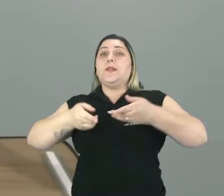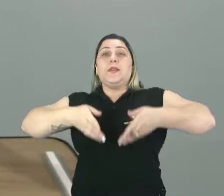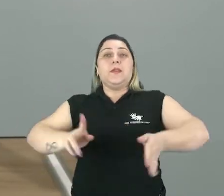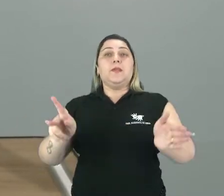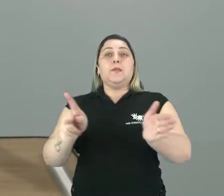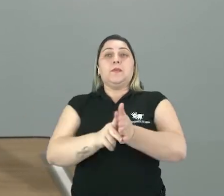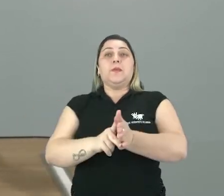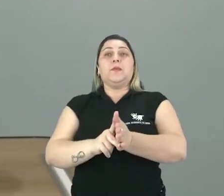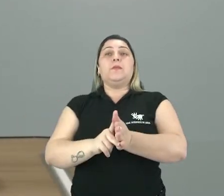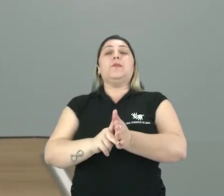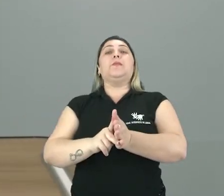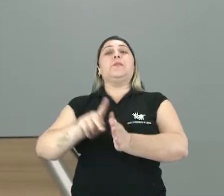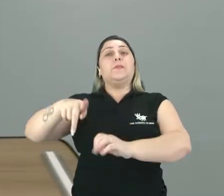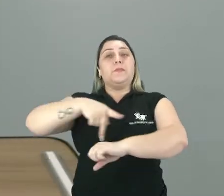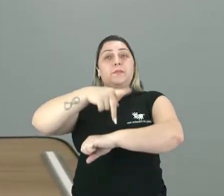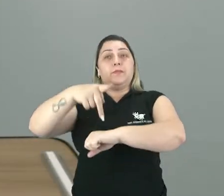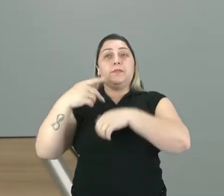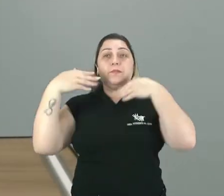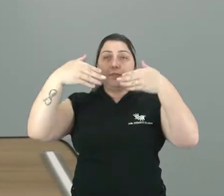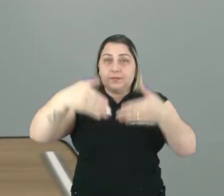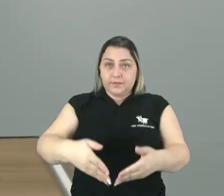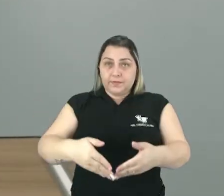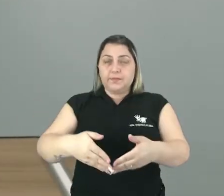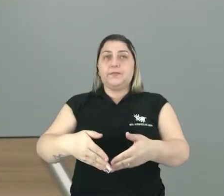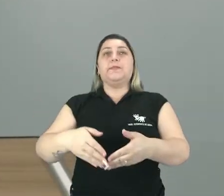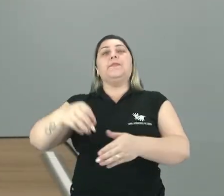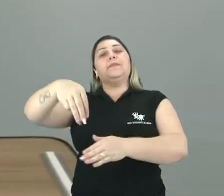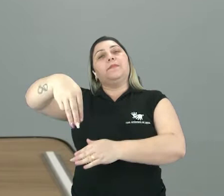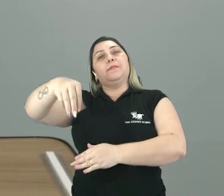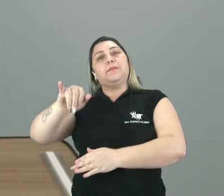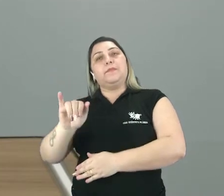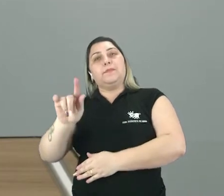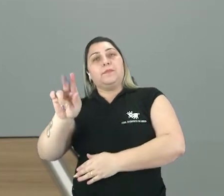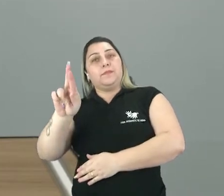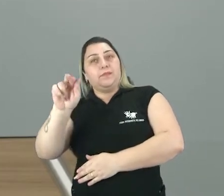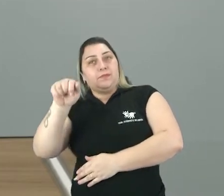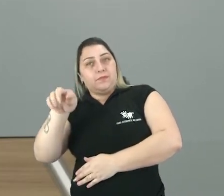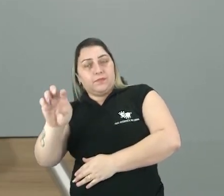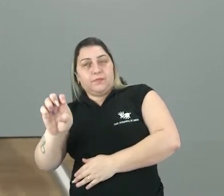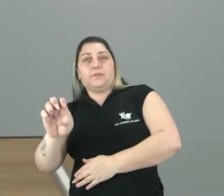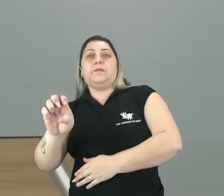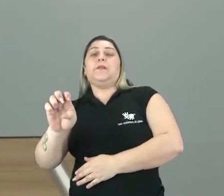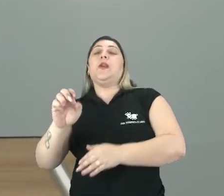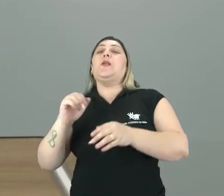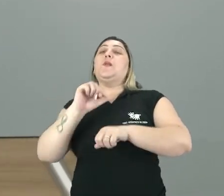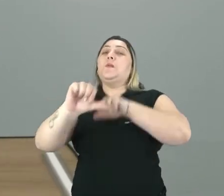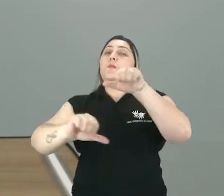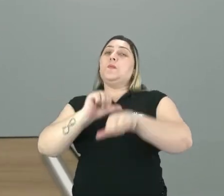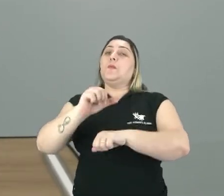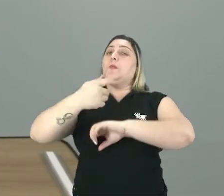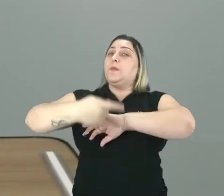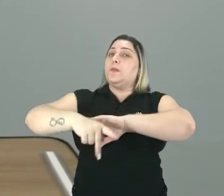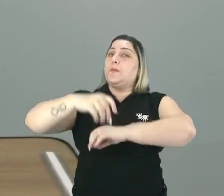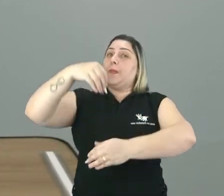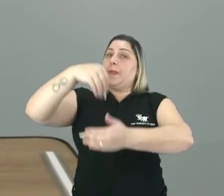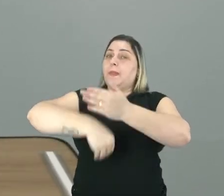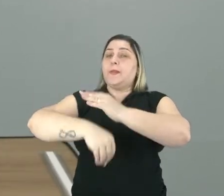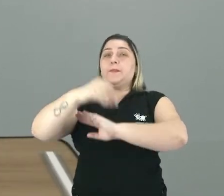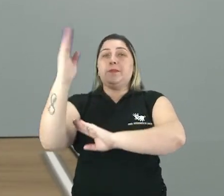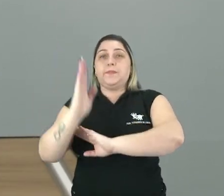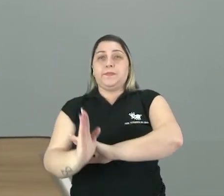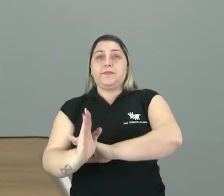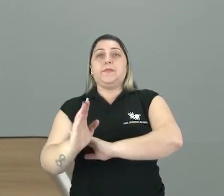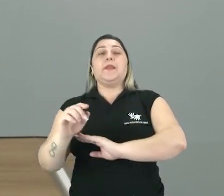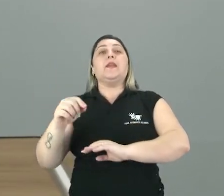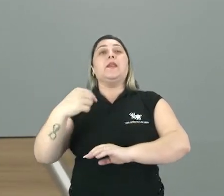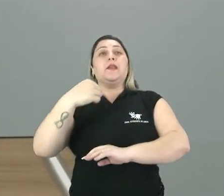outro. E migrante é quando eu mudo de um lugar para outro aqui dentro mesmo, do Brasil. Eu sou natural do